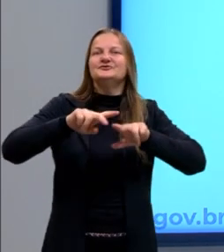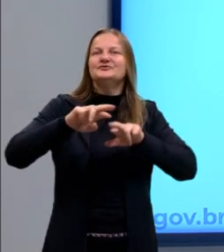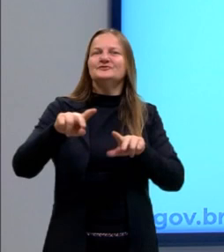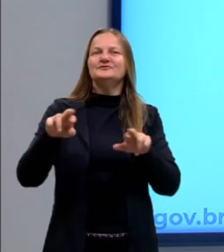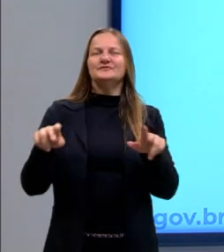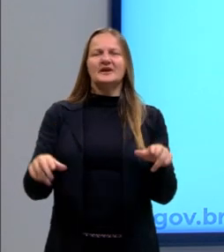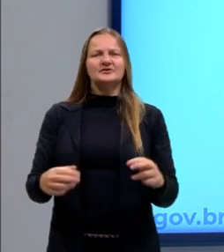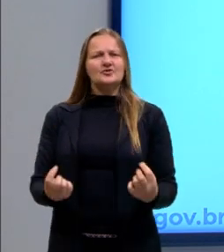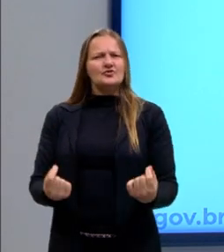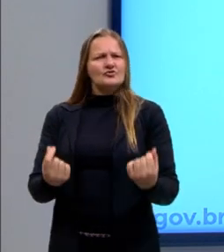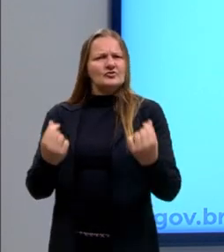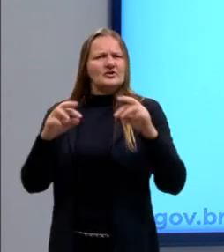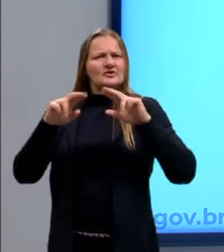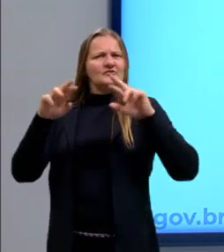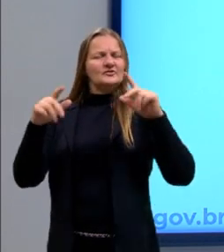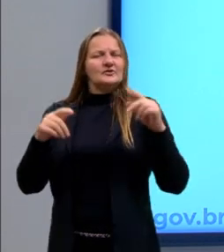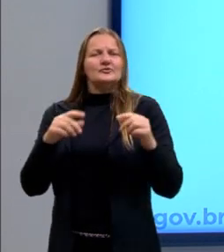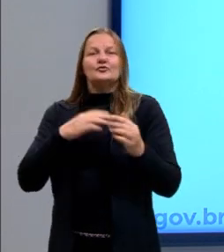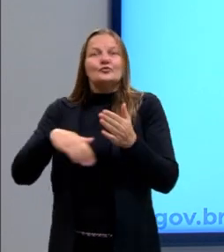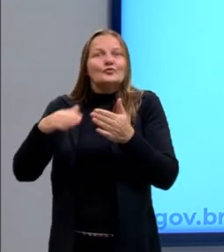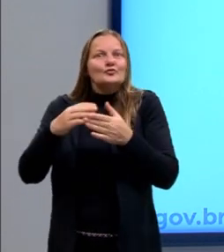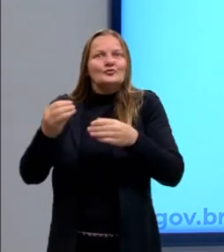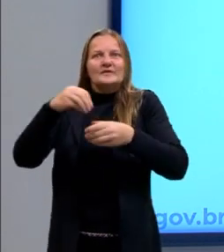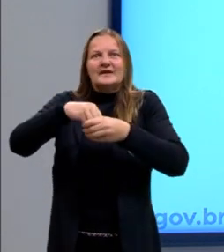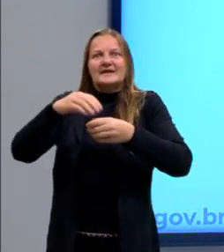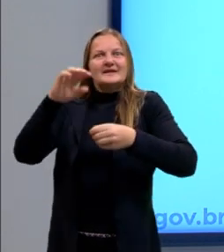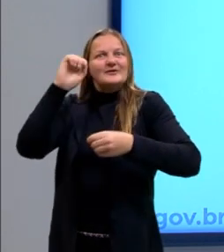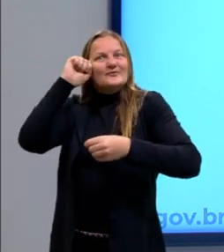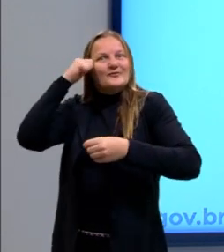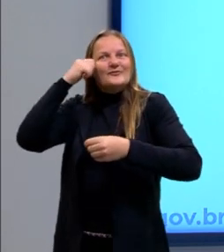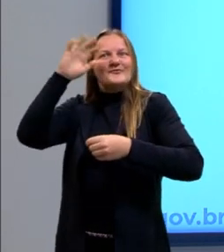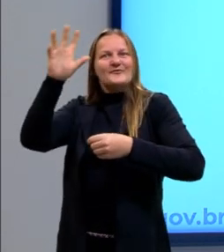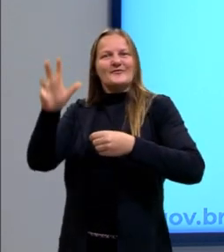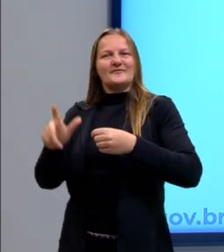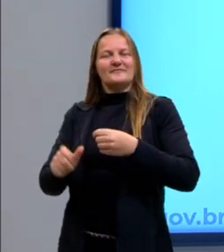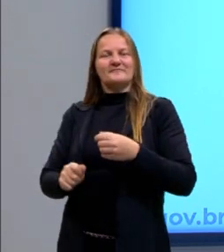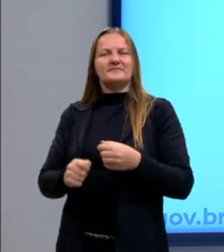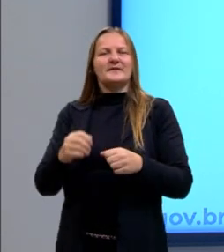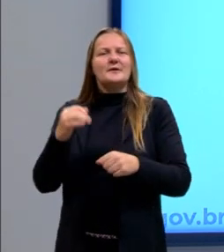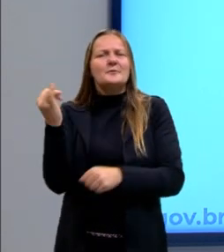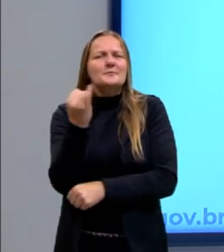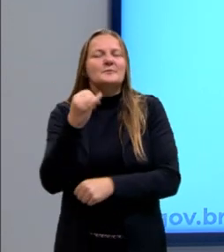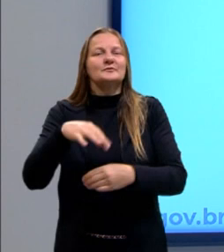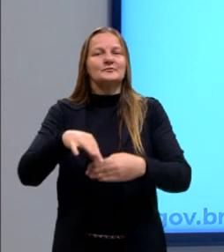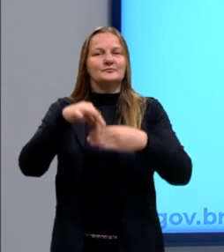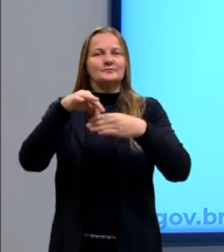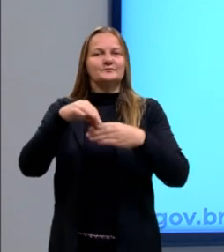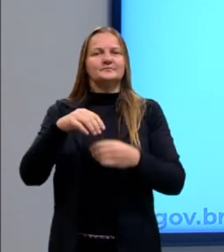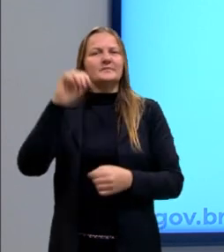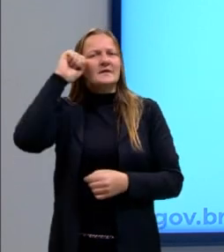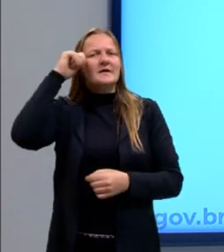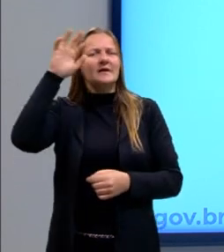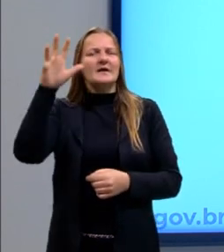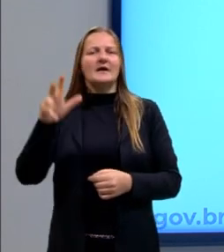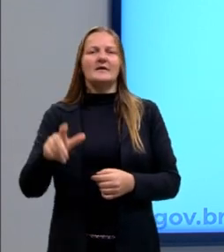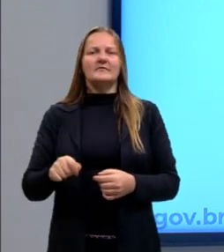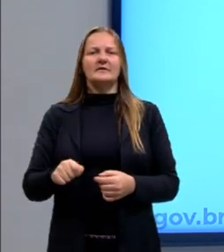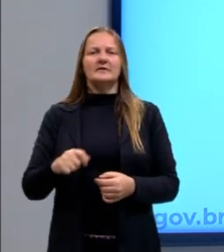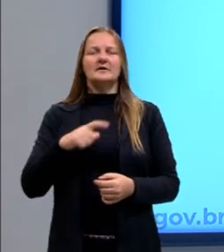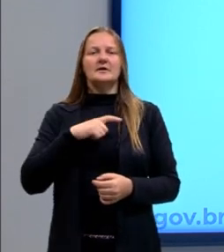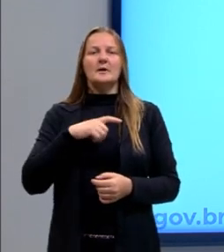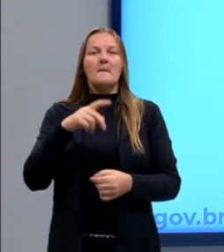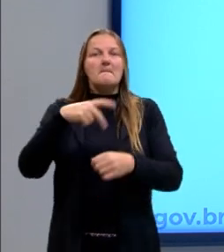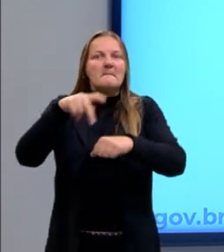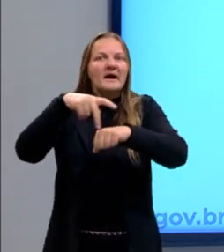a sua riqueza, os seus expoentes. E uma coisa que é importante a gente ressaltar aqui é que a África não é um